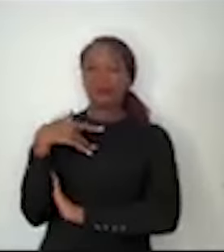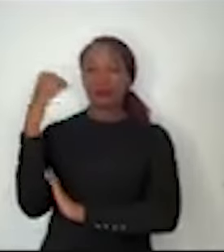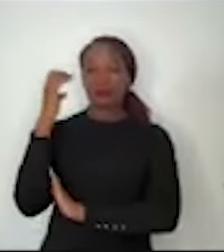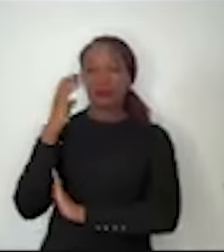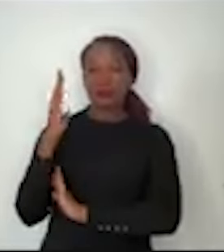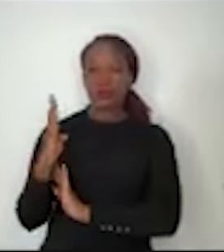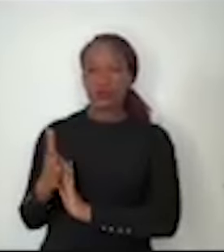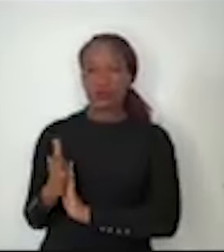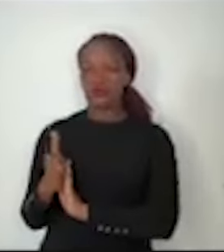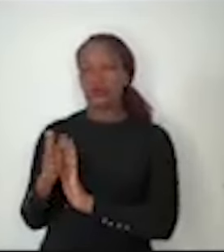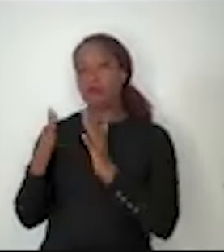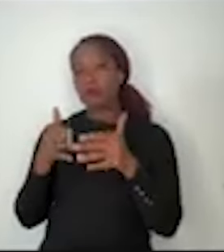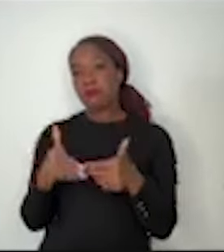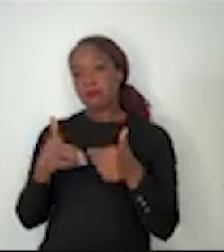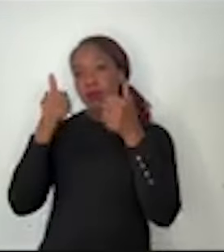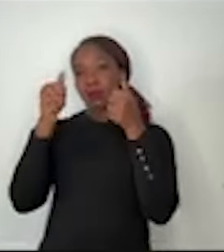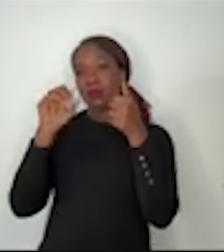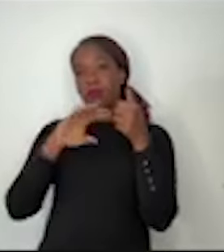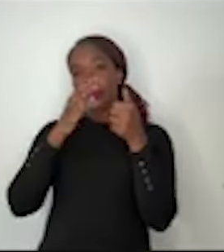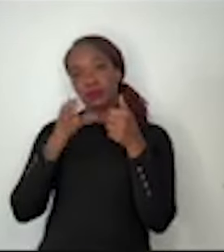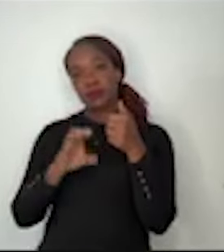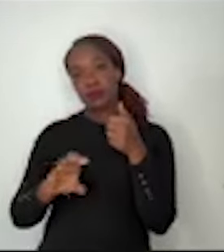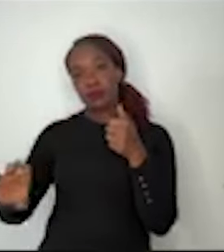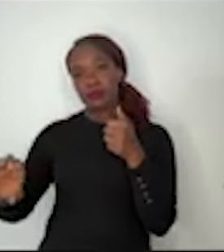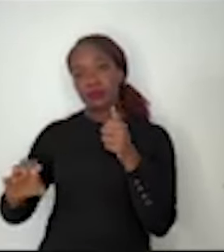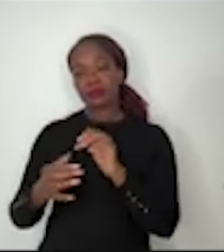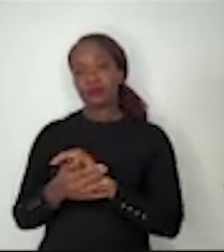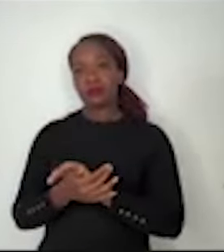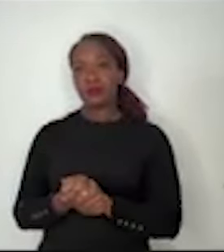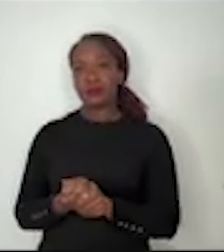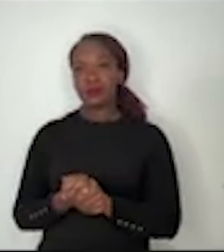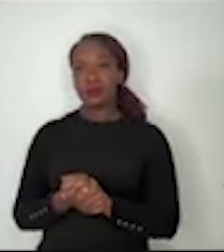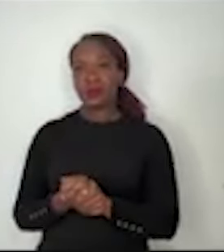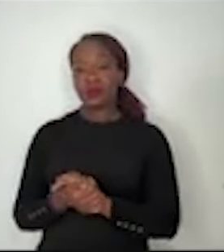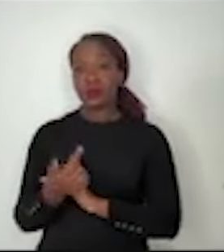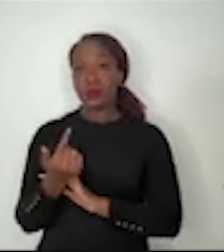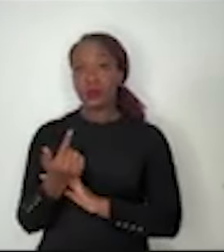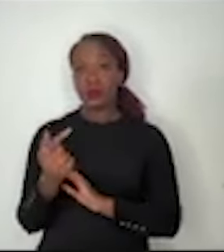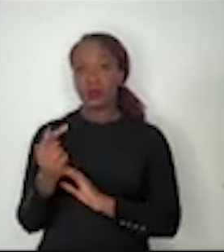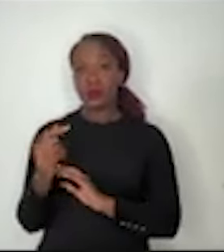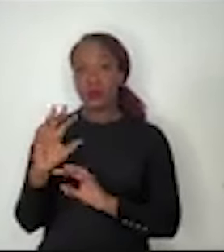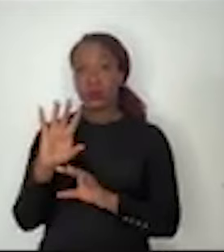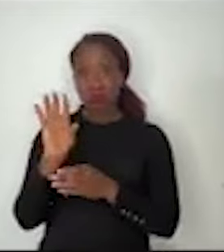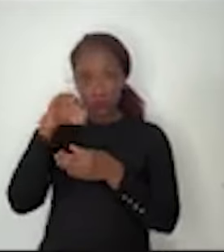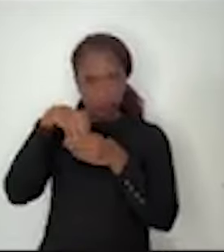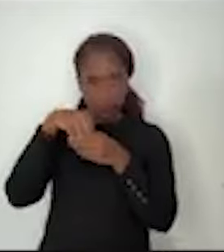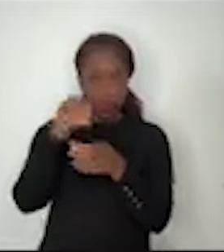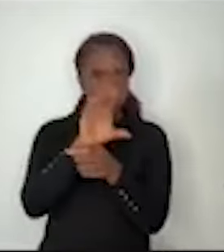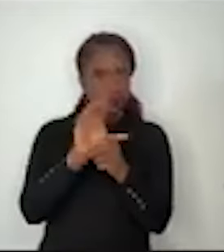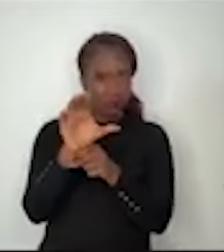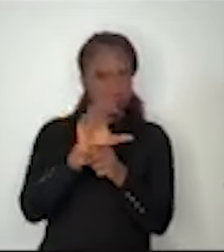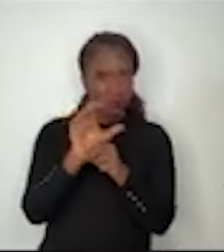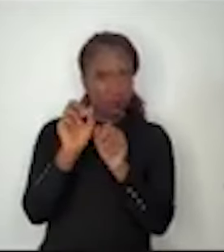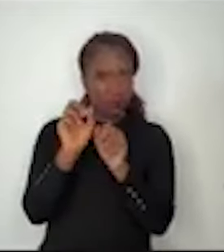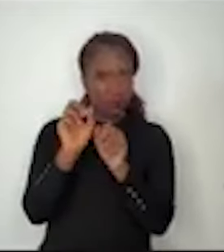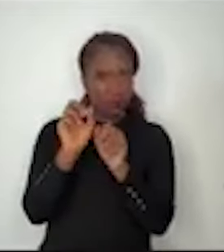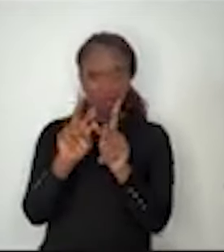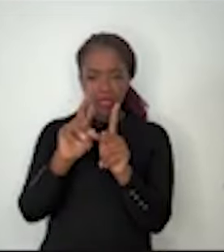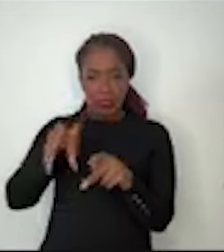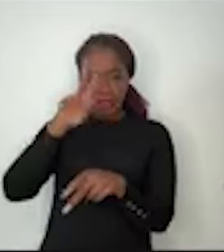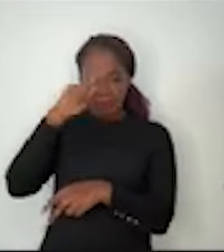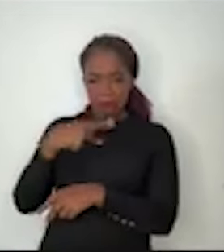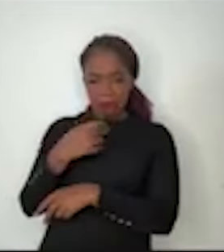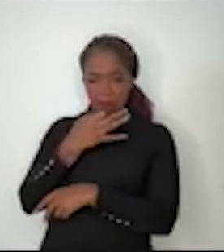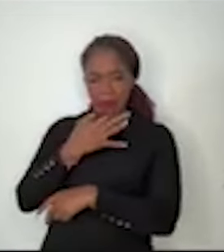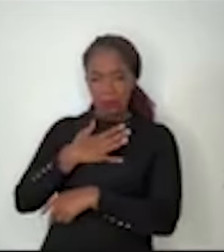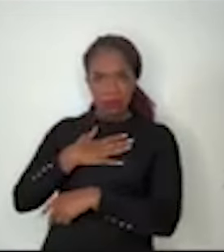aprimoramento do saneamento básico. Um outro item, tudo está na Constituição, não é uma agenda pessoal, é a agenda constitucional